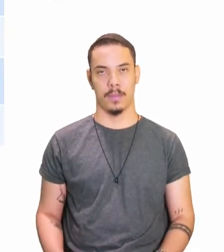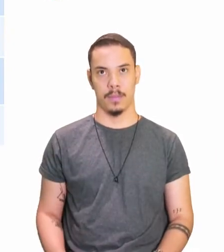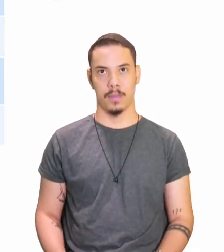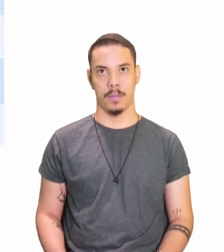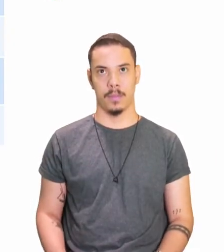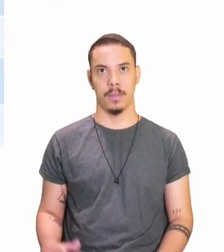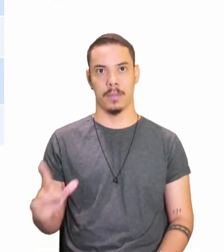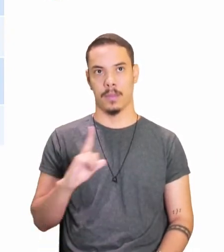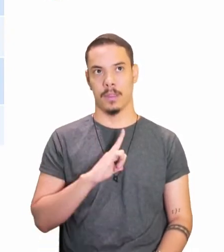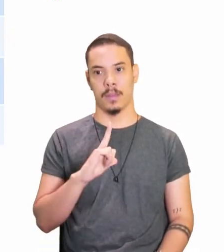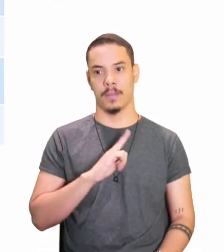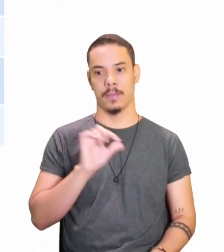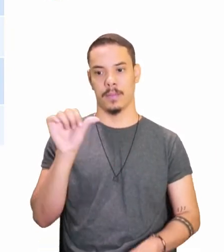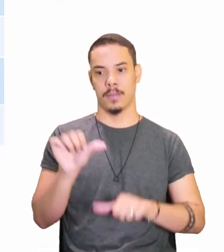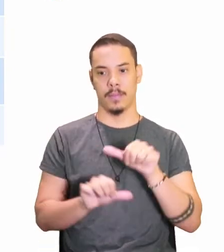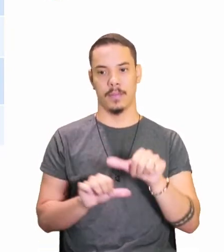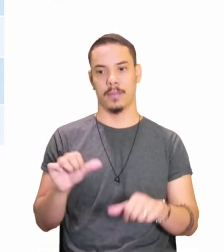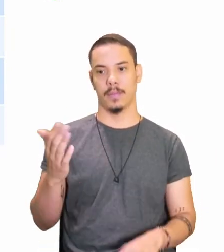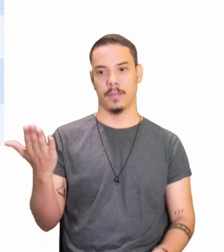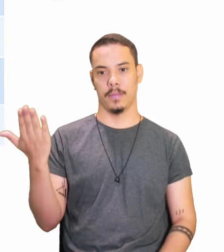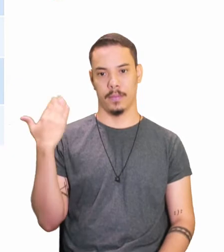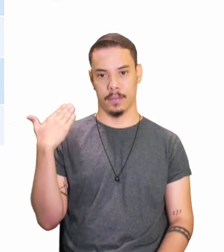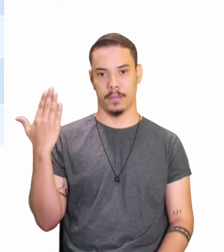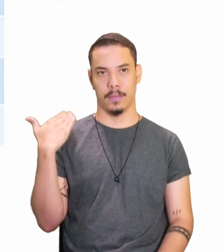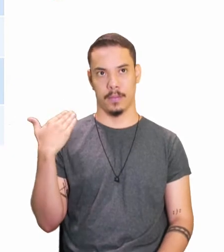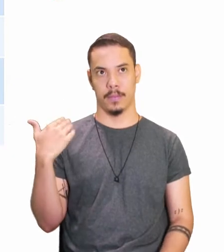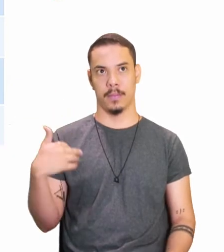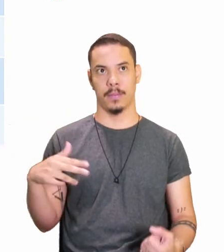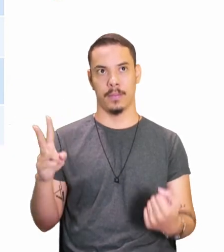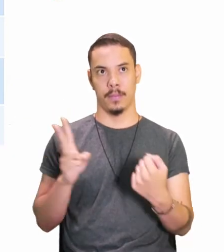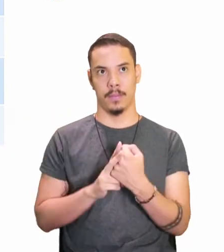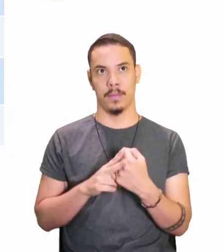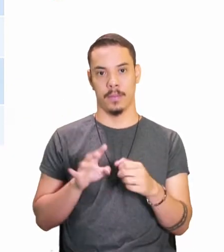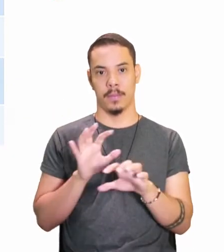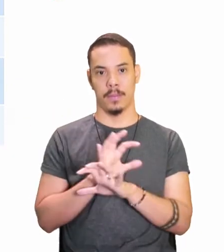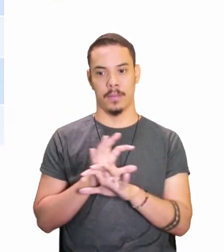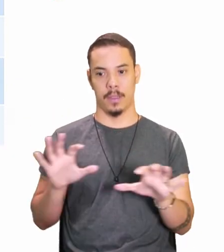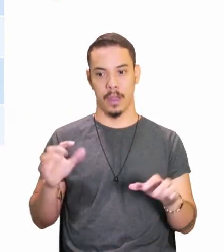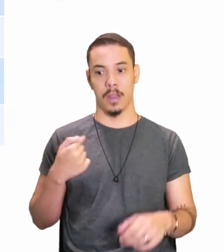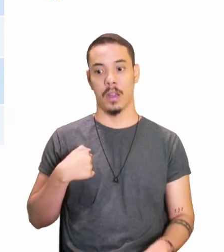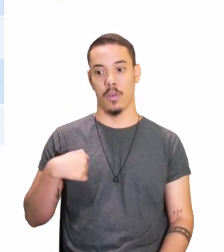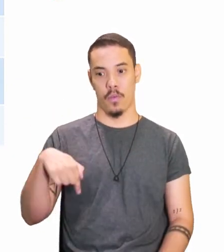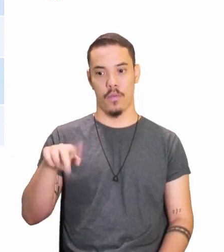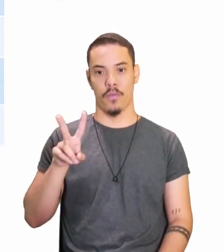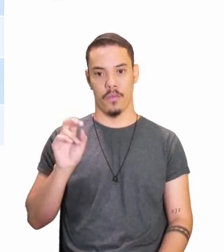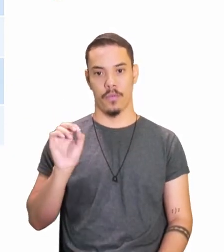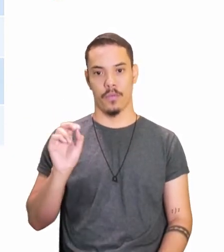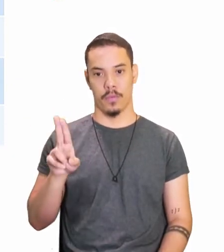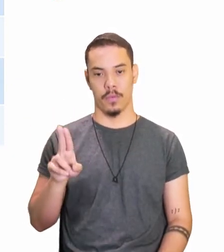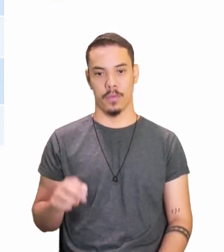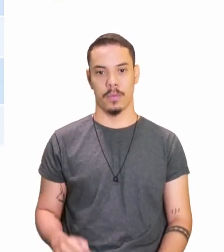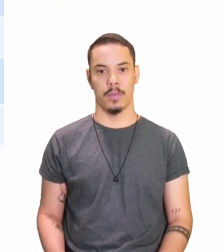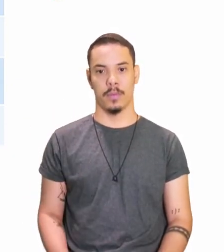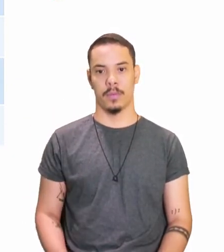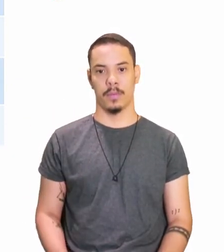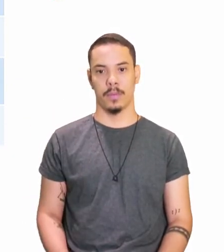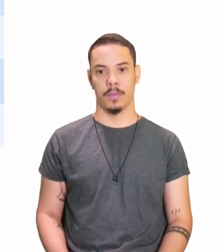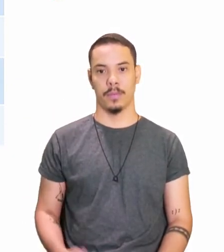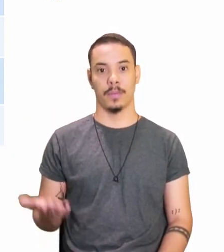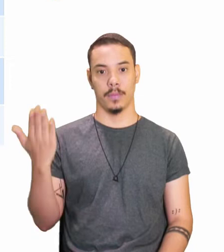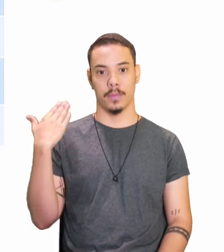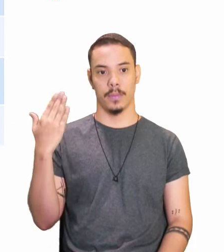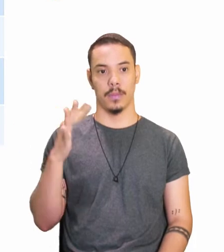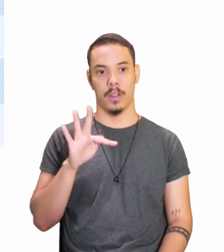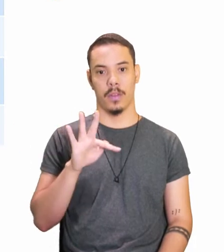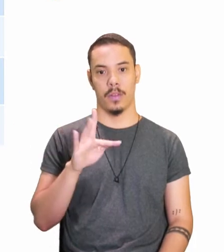conjugado no passado, no pretérito, ó, o verbo ir, aqui, ó, eu vou, aí no passado, eu fui, tu for, ele